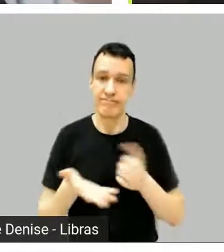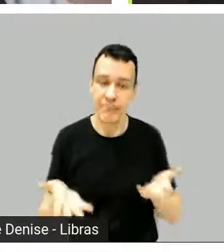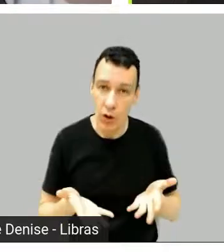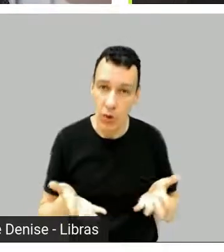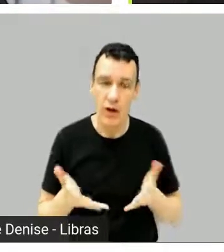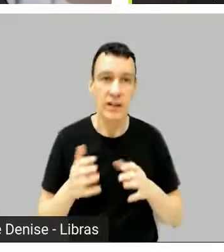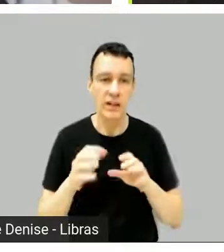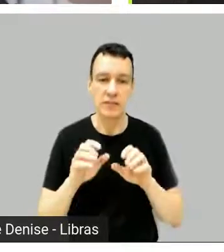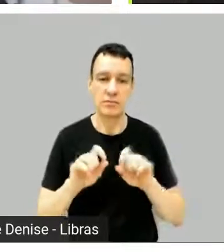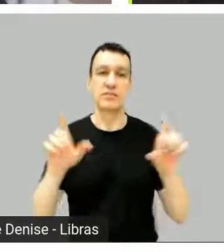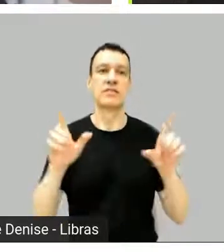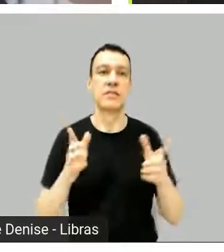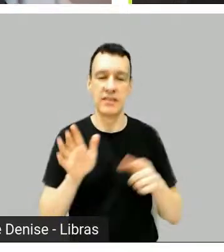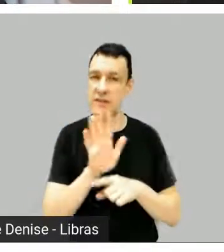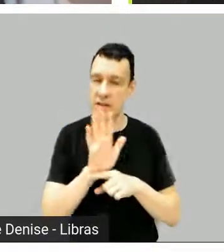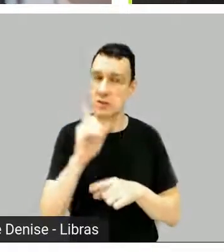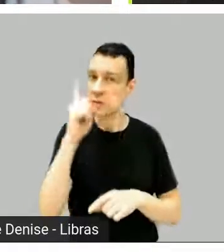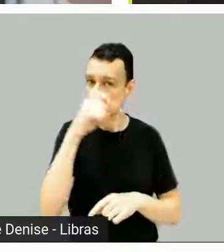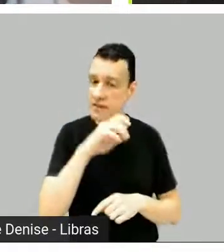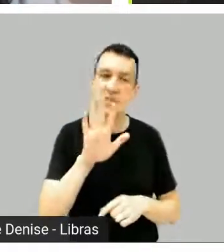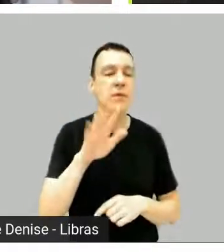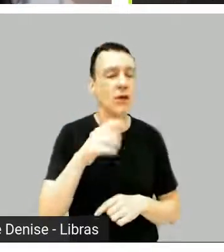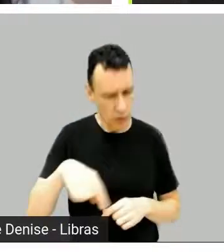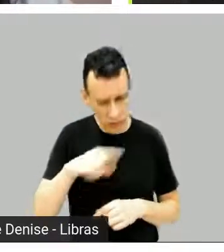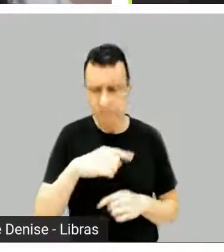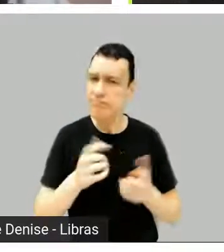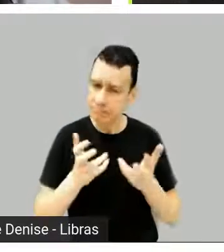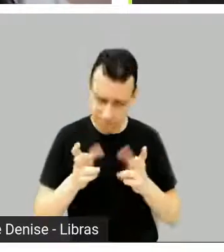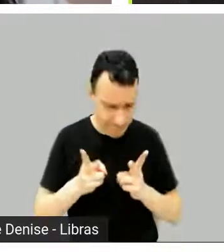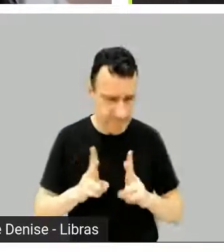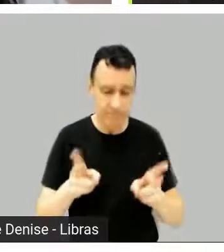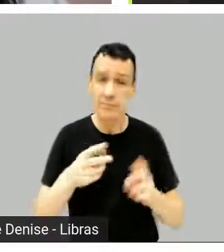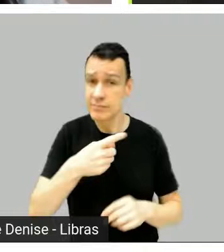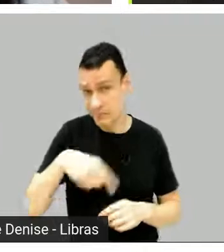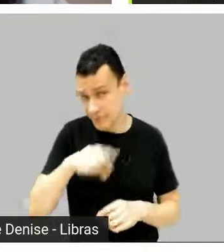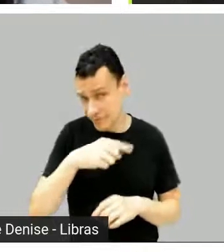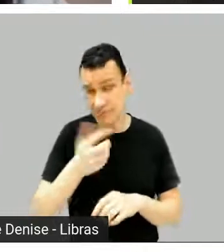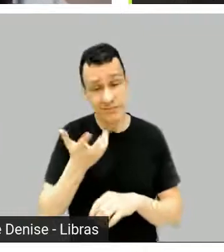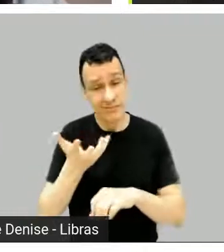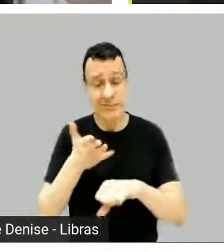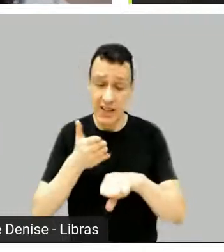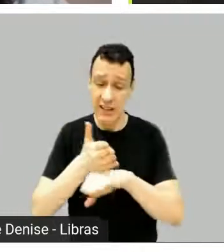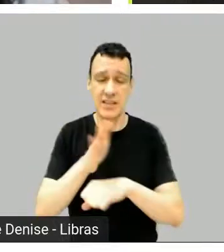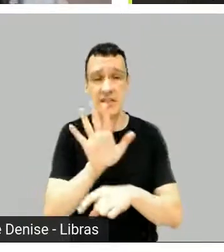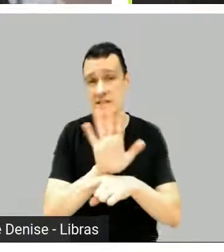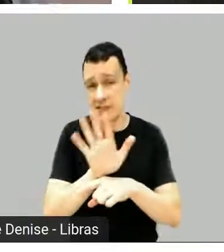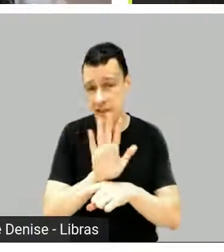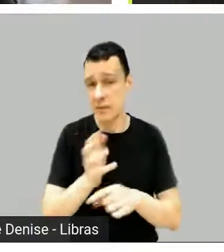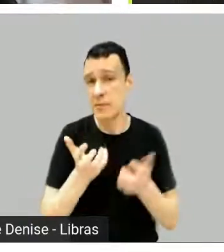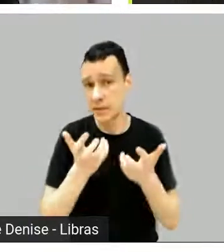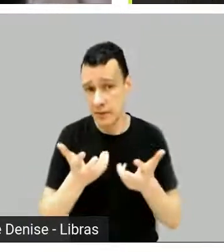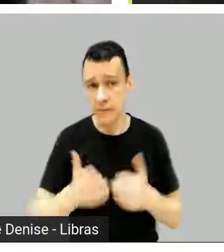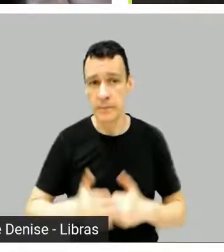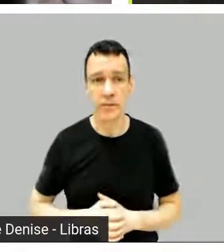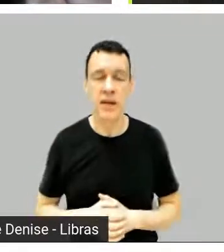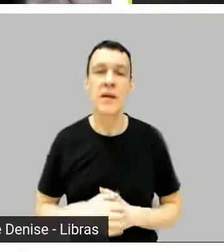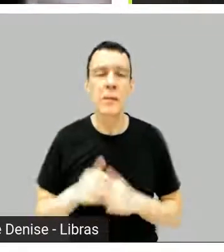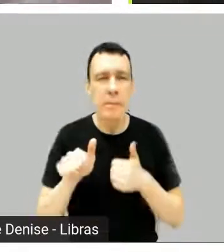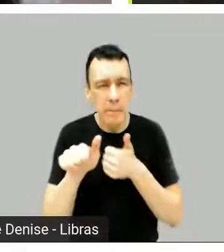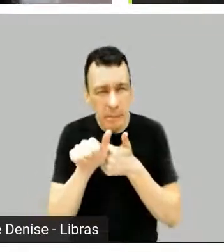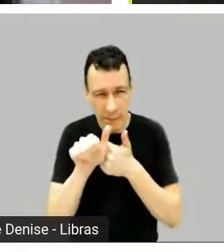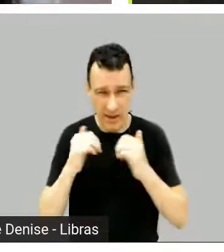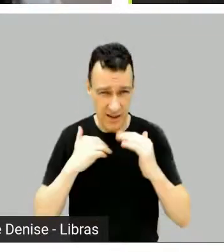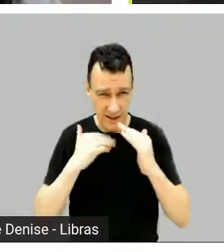continuar, né? A gente quer assistir, a gente quer ir ao cinema. Eu vi, inclusive, esses dias que tem um shopping perto de casa